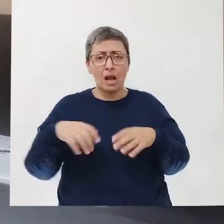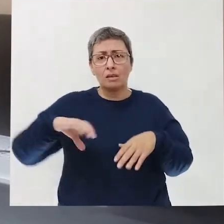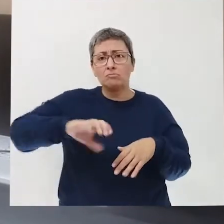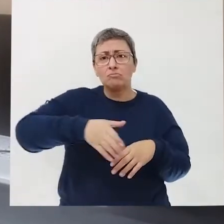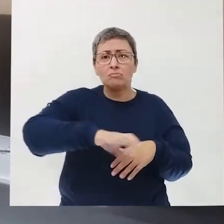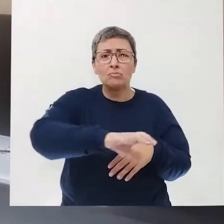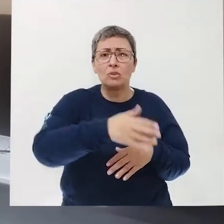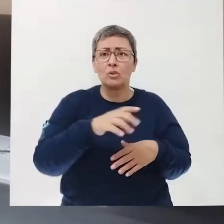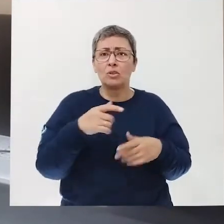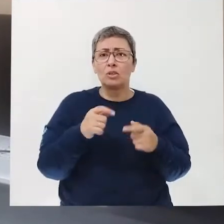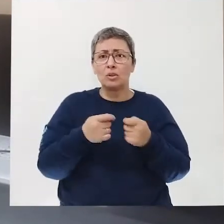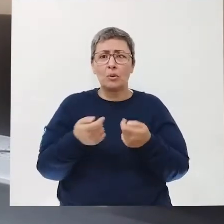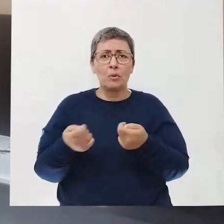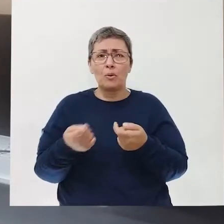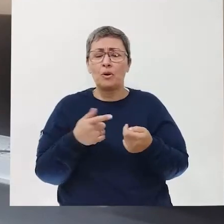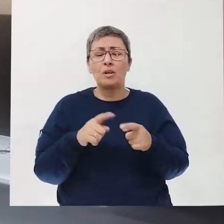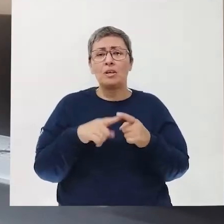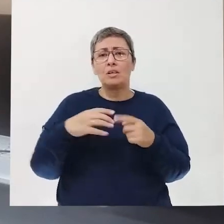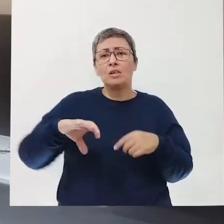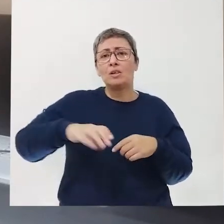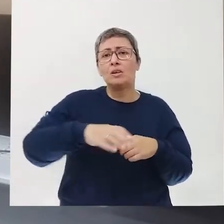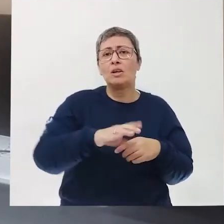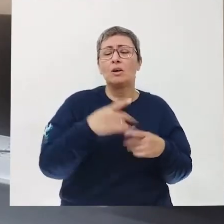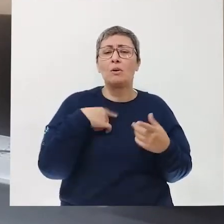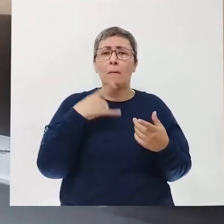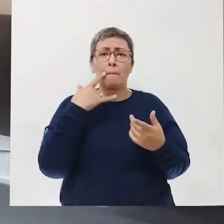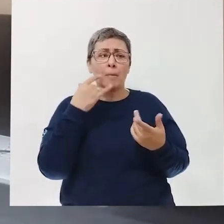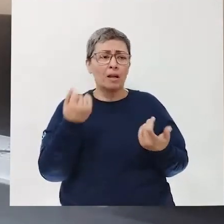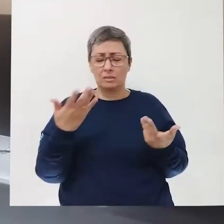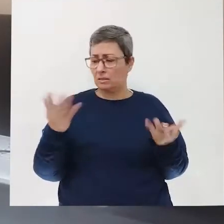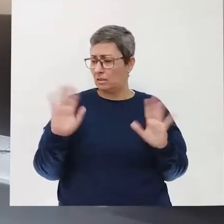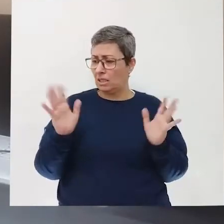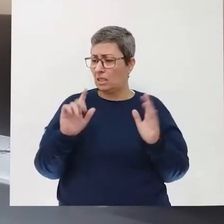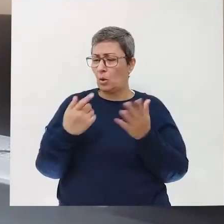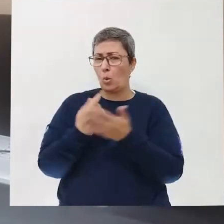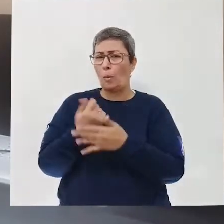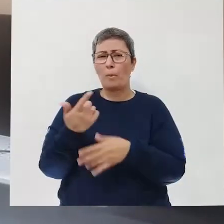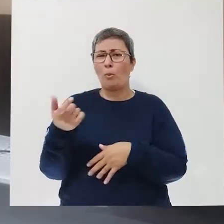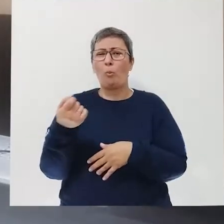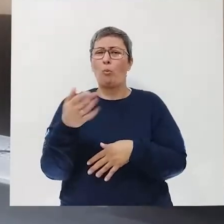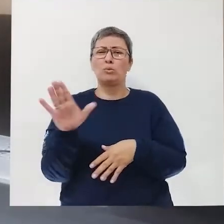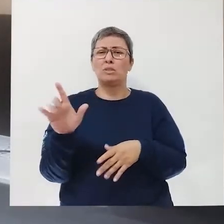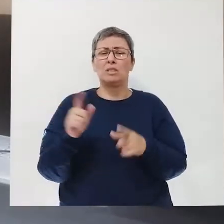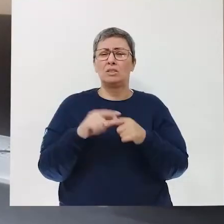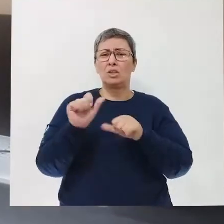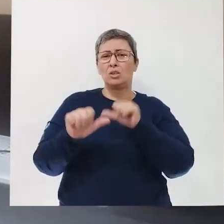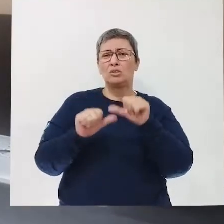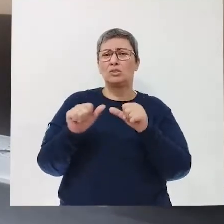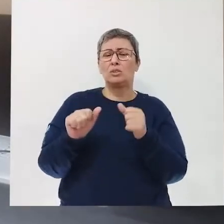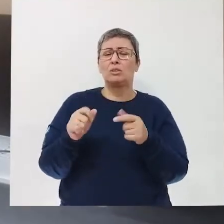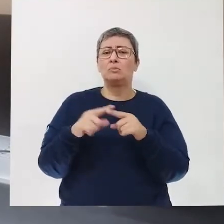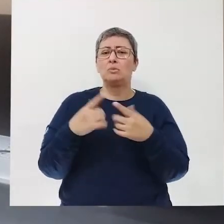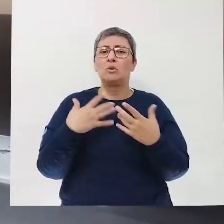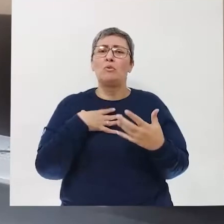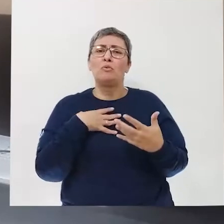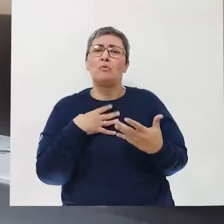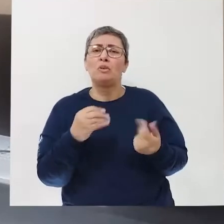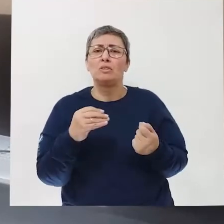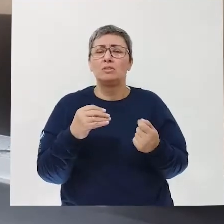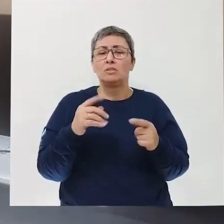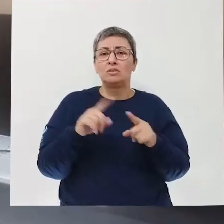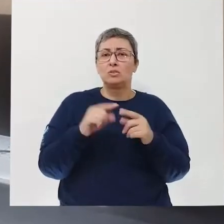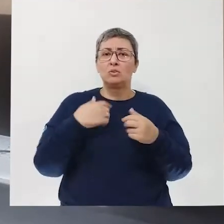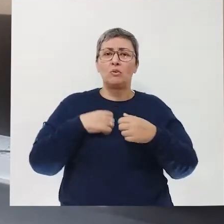carrinho, né, do carrinho a pilha dele e o pai está dizendo não, a gente compra outra, né, a gente troca, né, para o filhinho não ficar